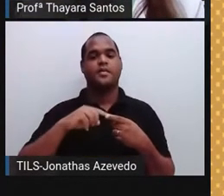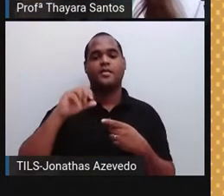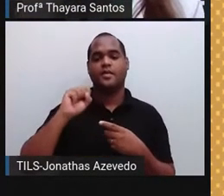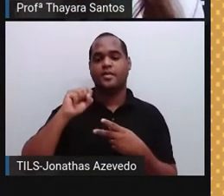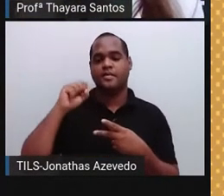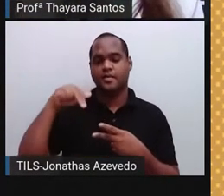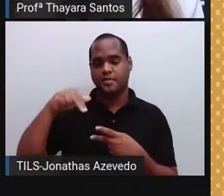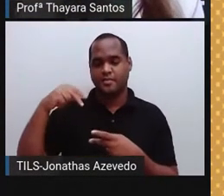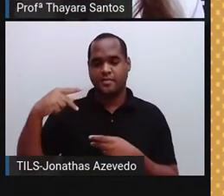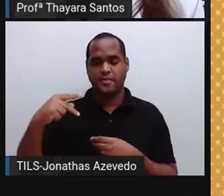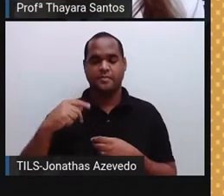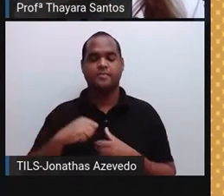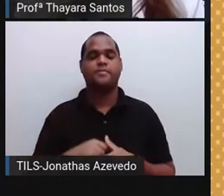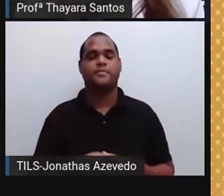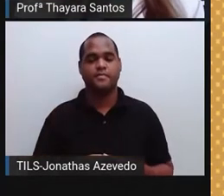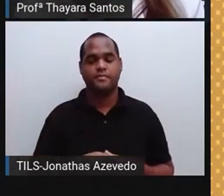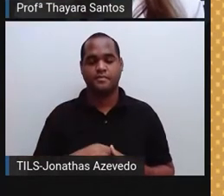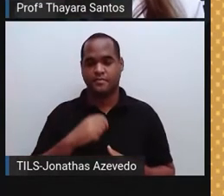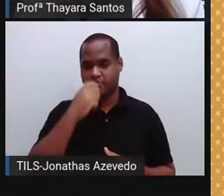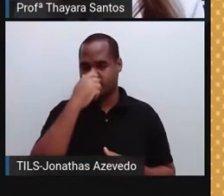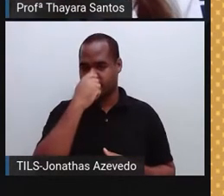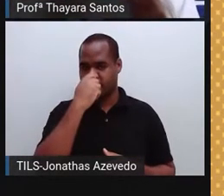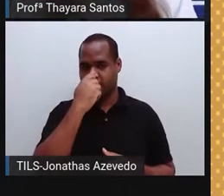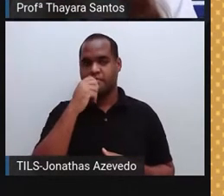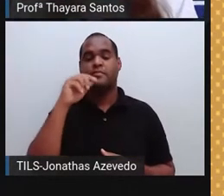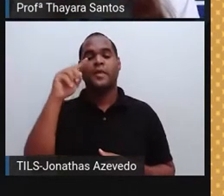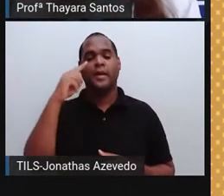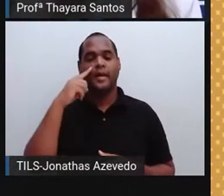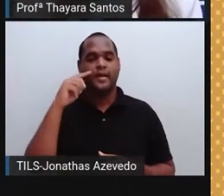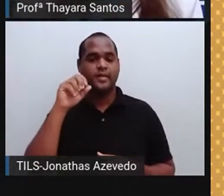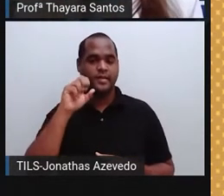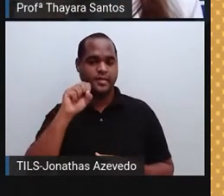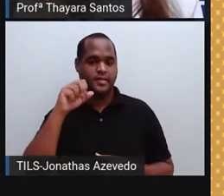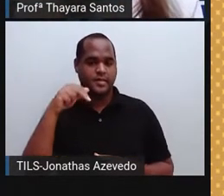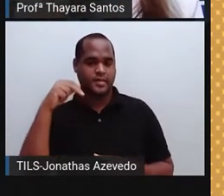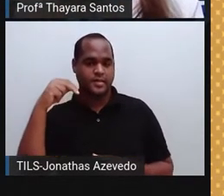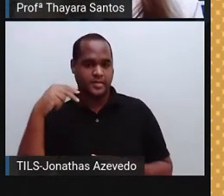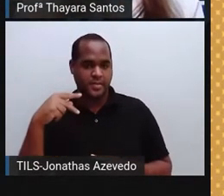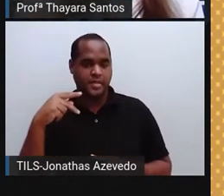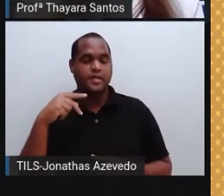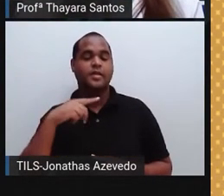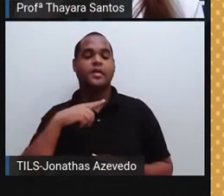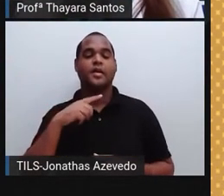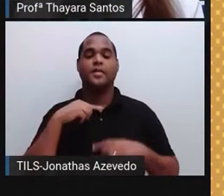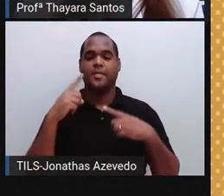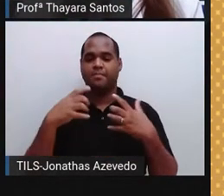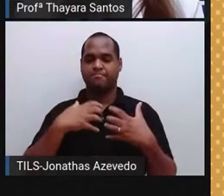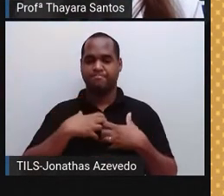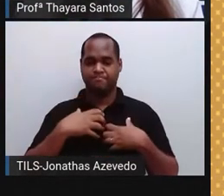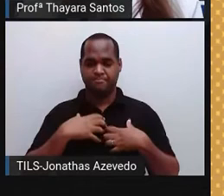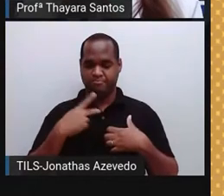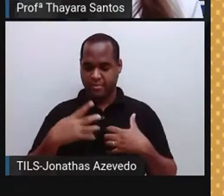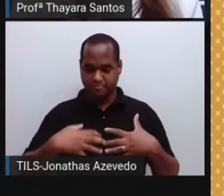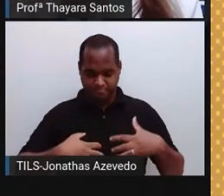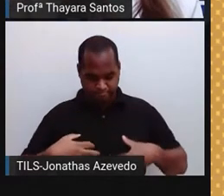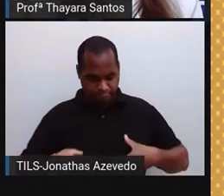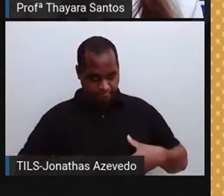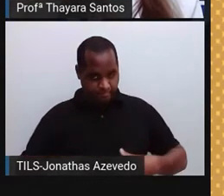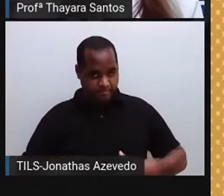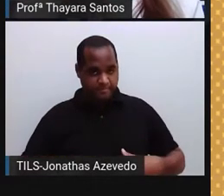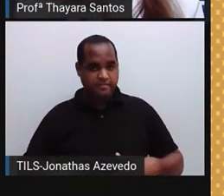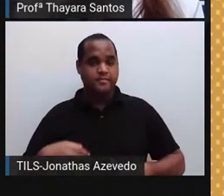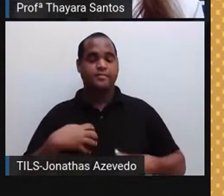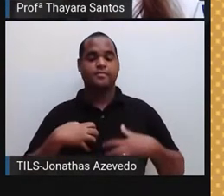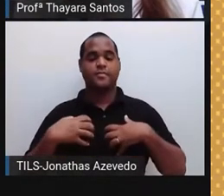parasimpático. O sistema nervoso simpático, ele estimula o funcionamento dos órgãos. Então, ele